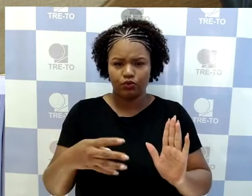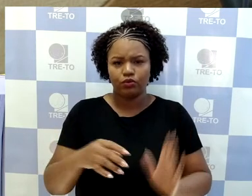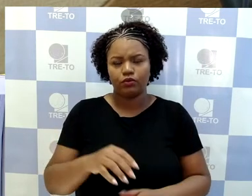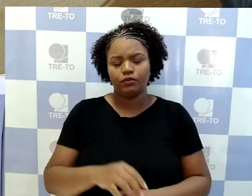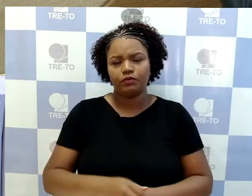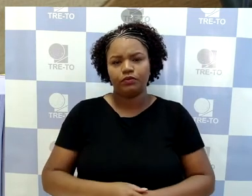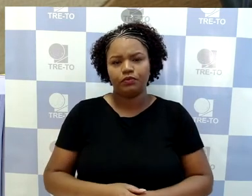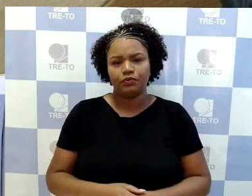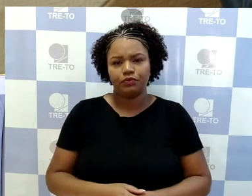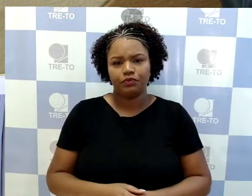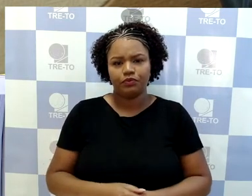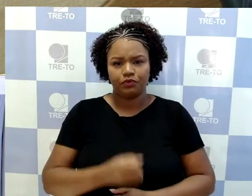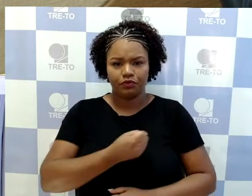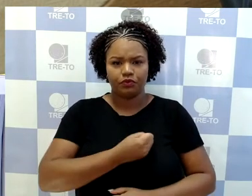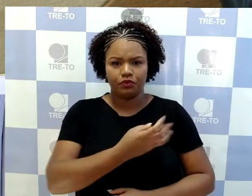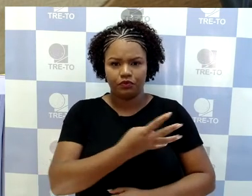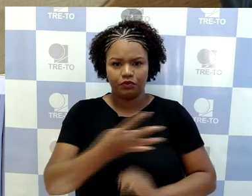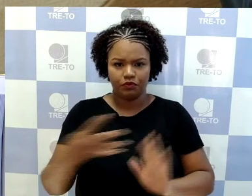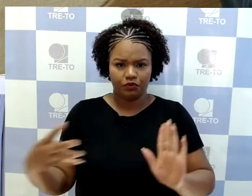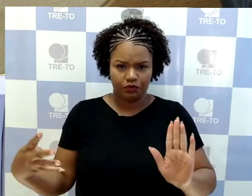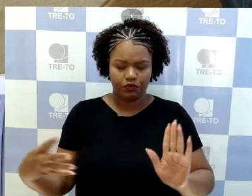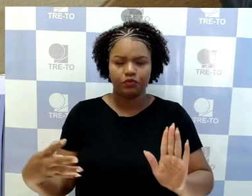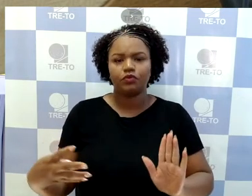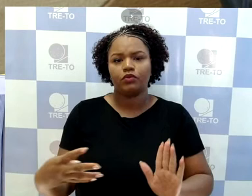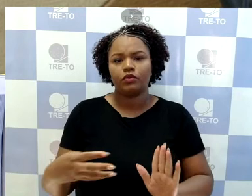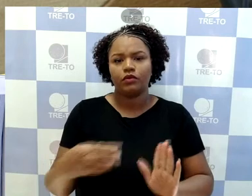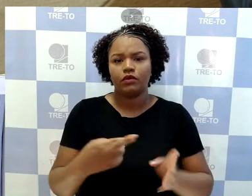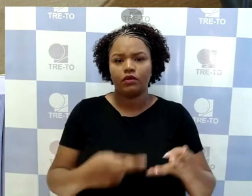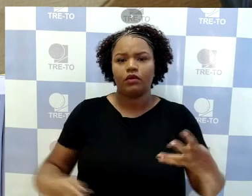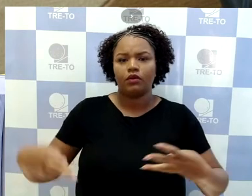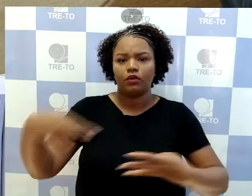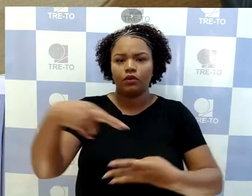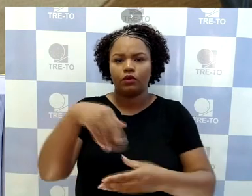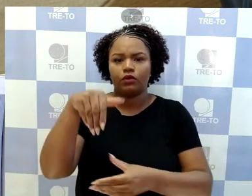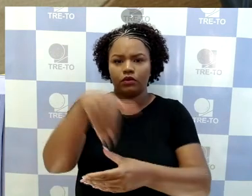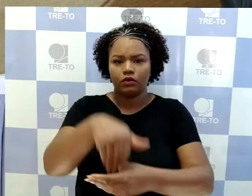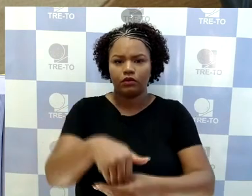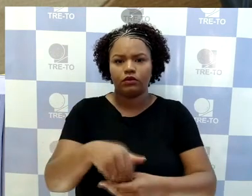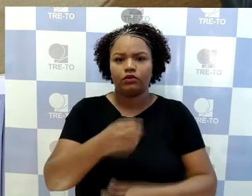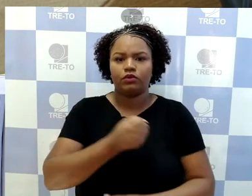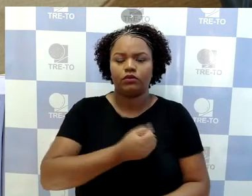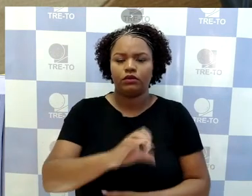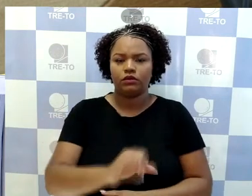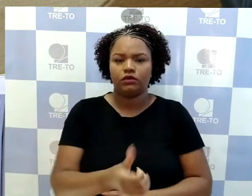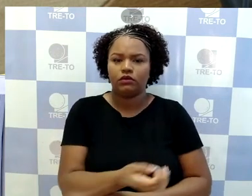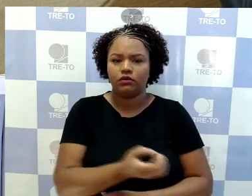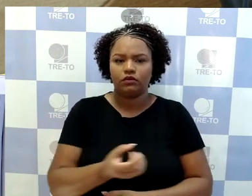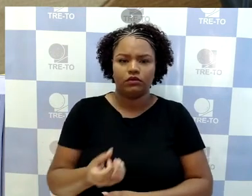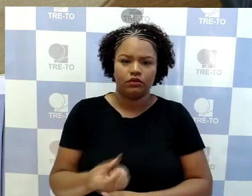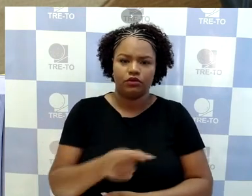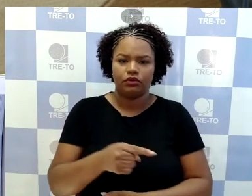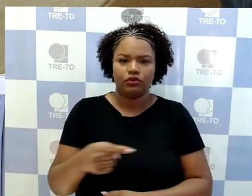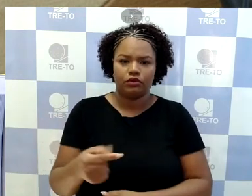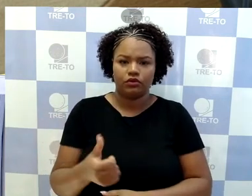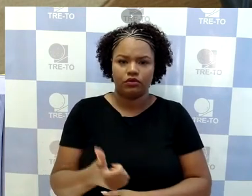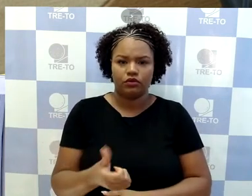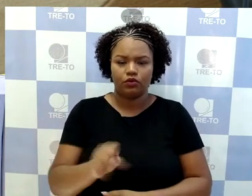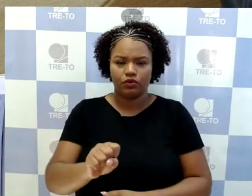Item 4. Recurso Eleitoral, número 0600874, dígito 86, ponto 2020.